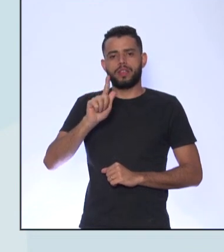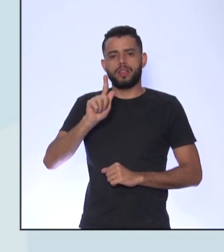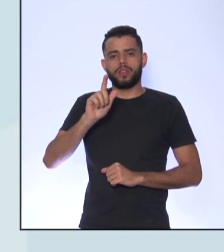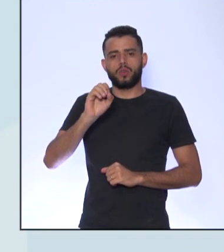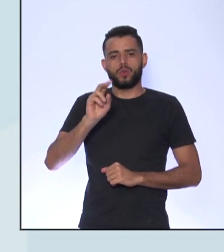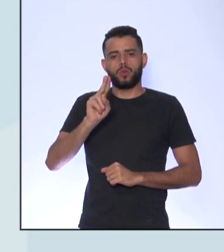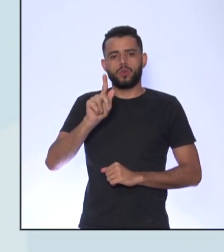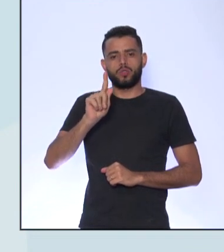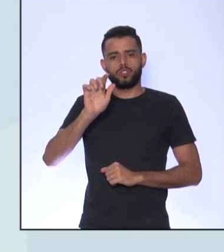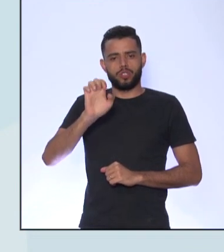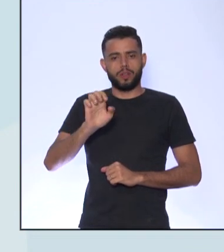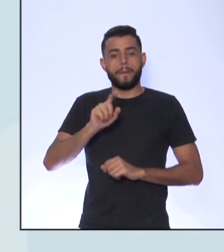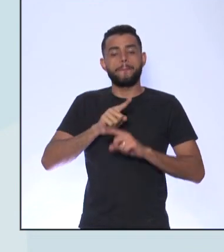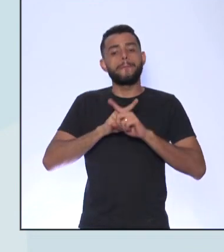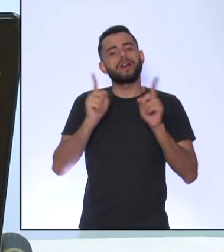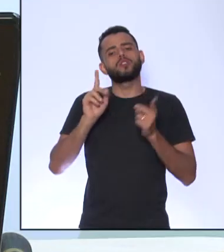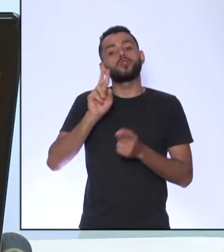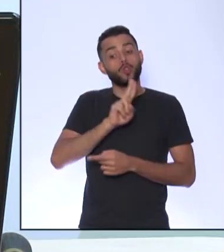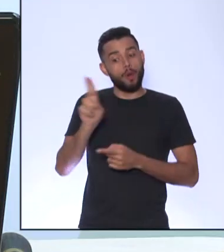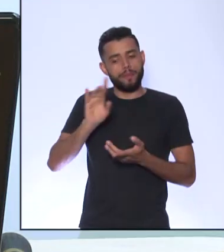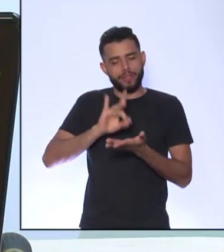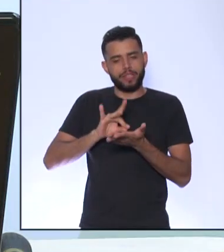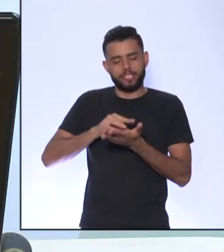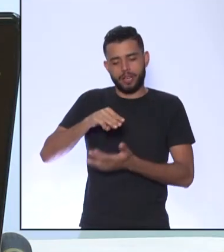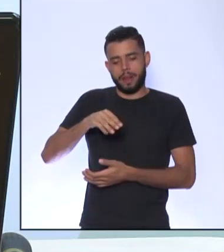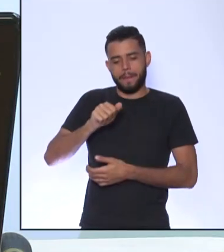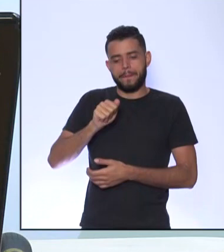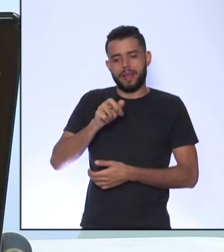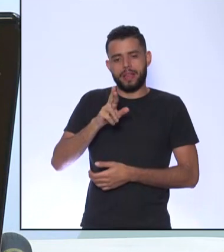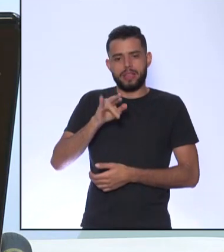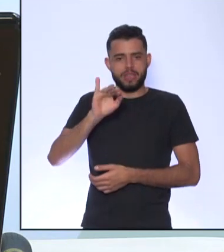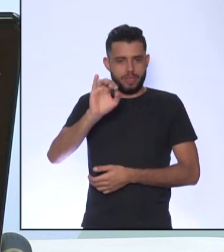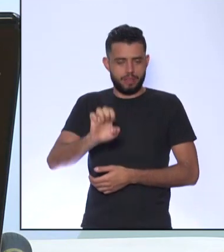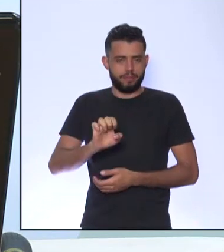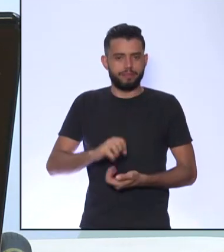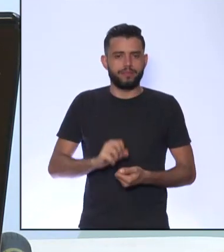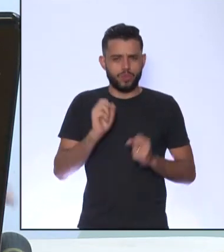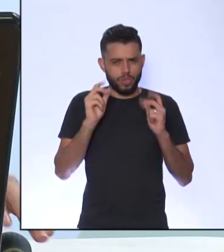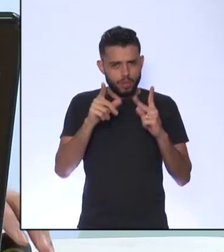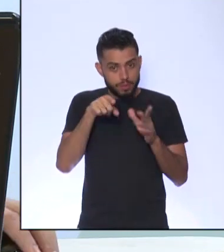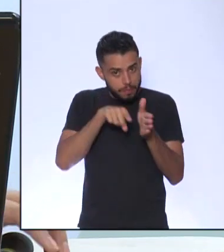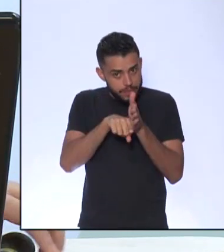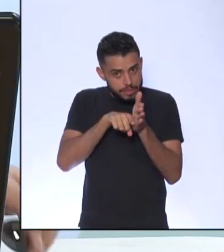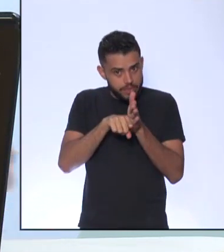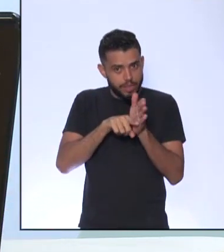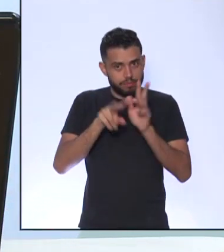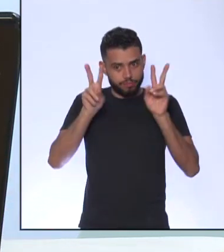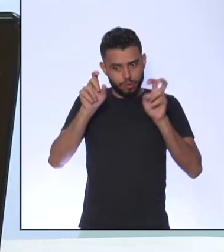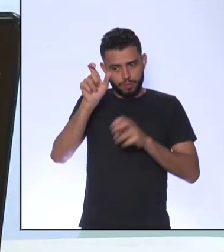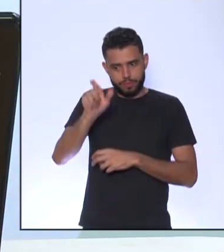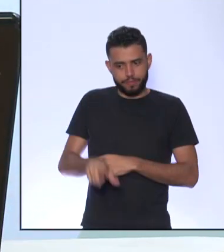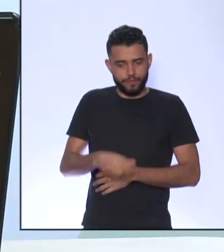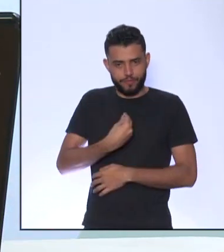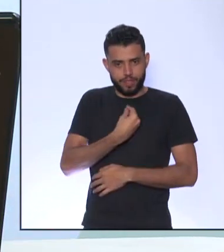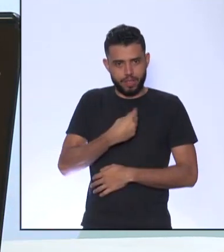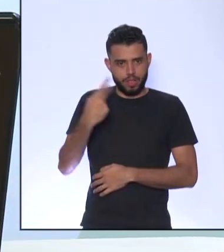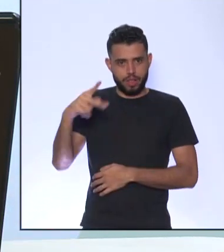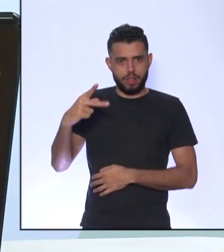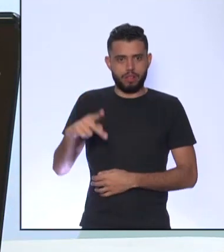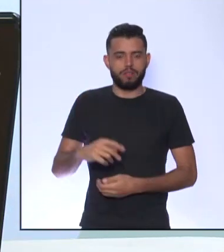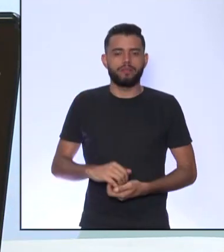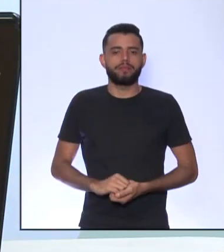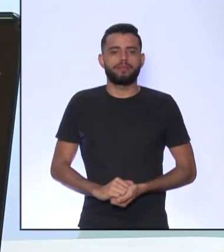Isso Para vocês fazerem a pesquisa sobre ela Bem Vamos lá Vamos para